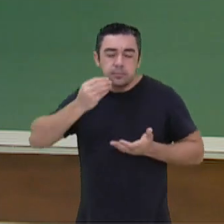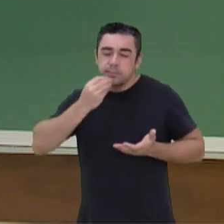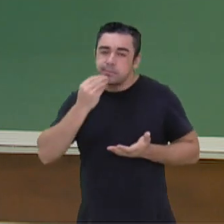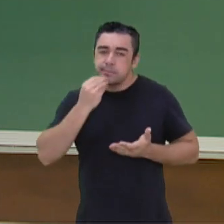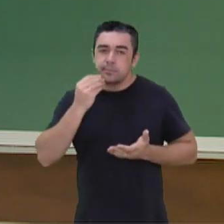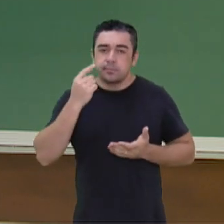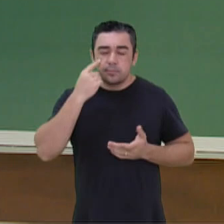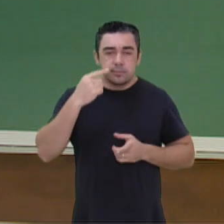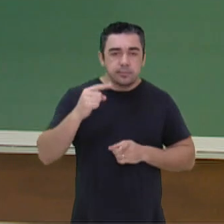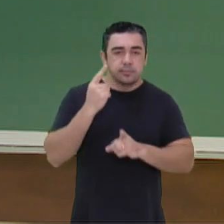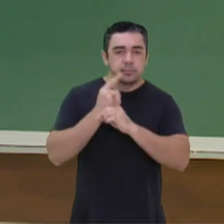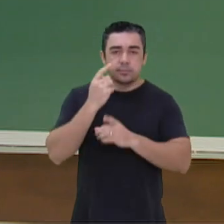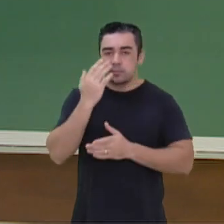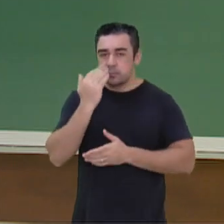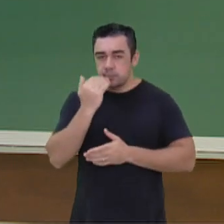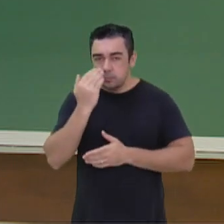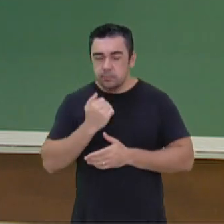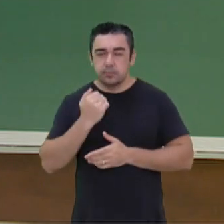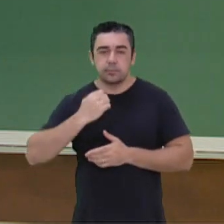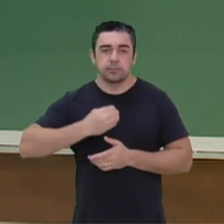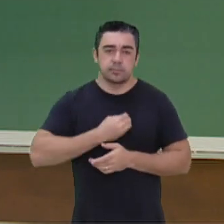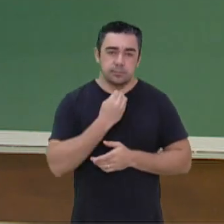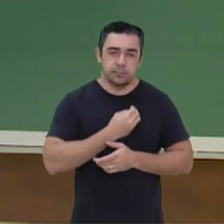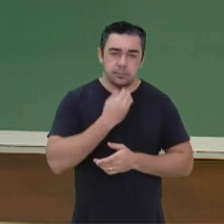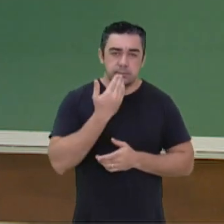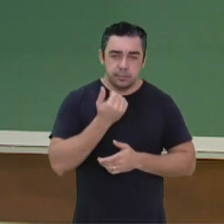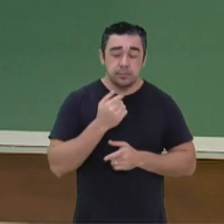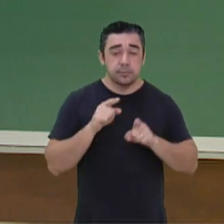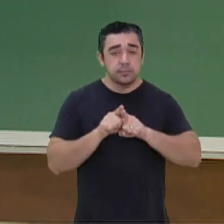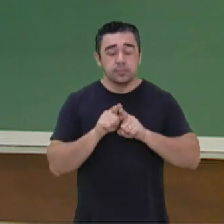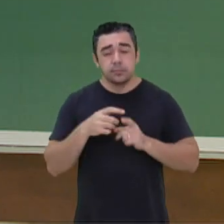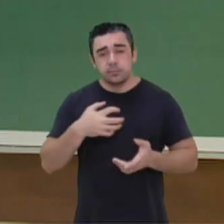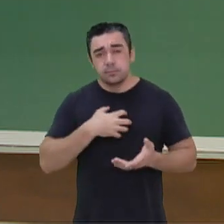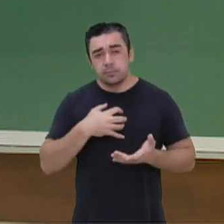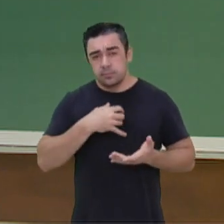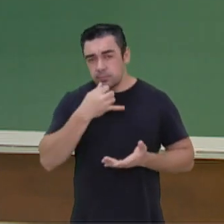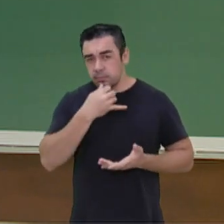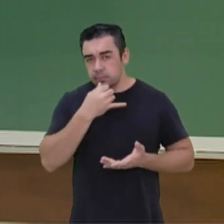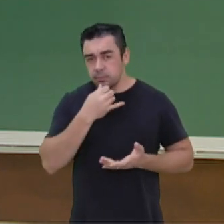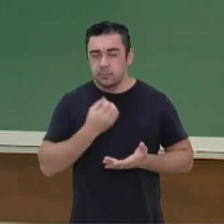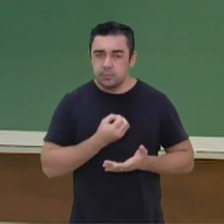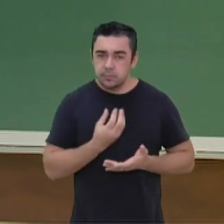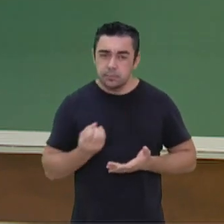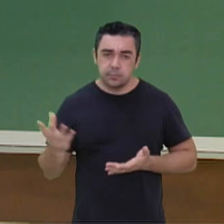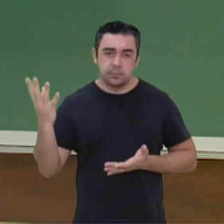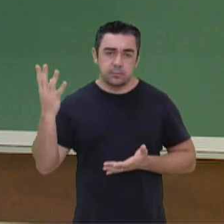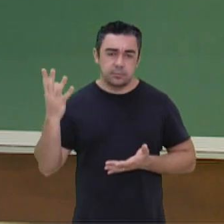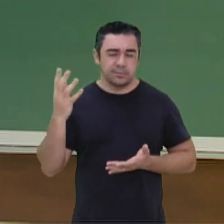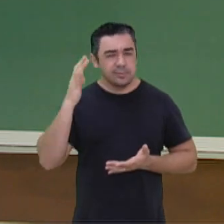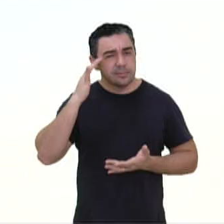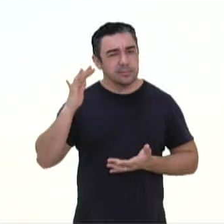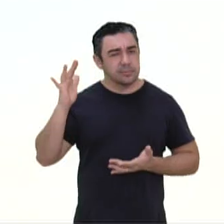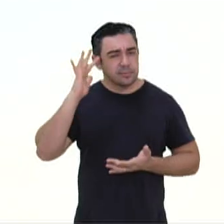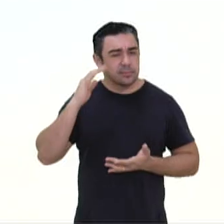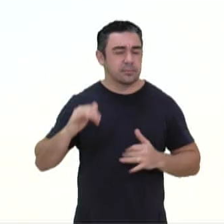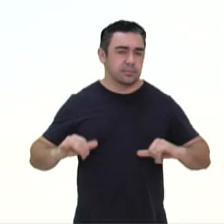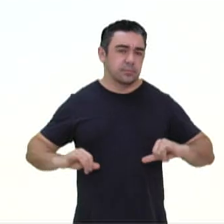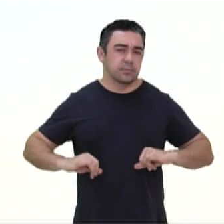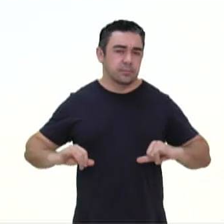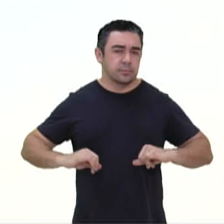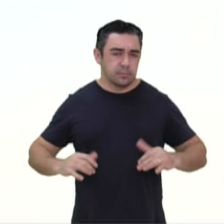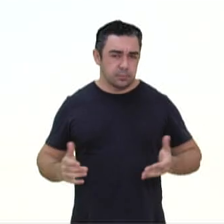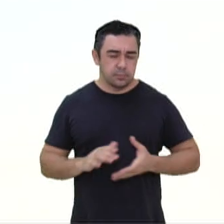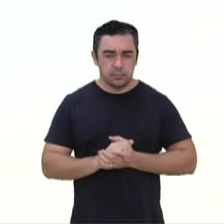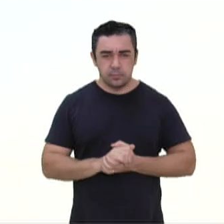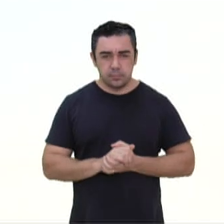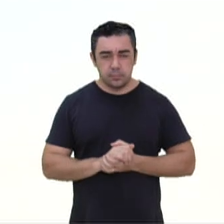tem comida. E é claro que há muita tristeza nessa viagem toda ali. Então, imagine o sofrimento, né?